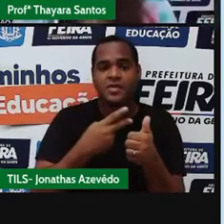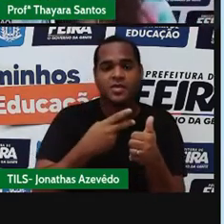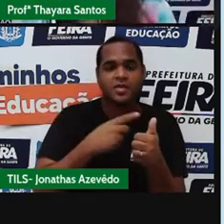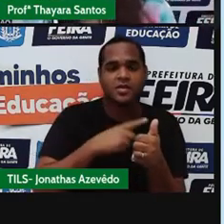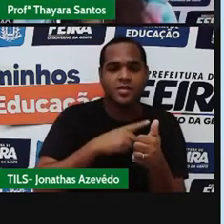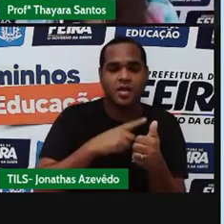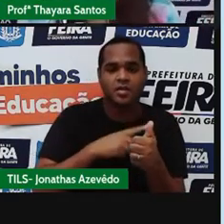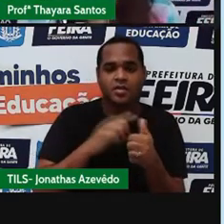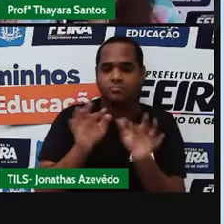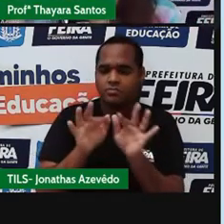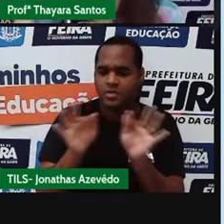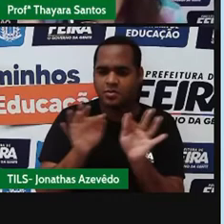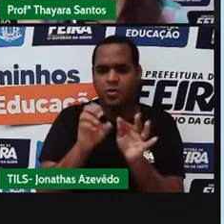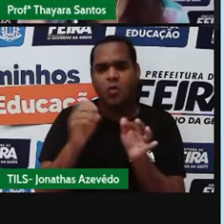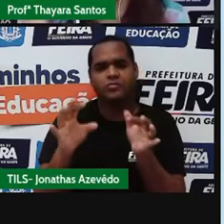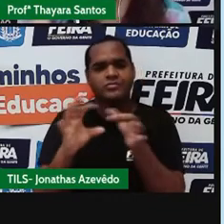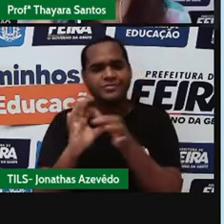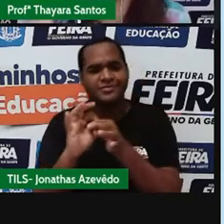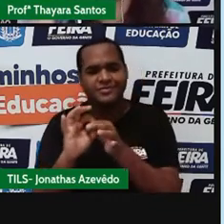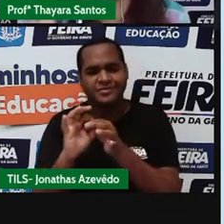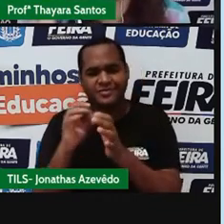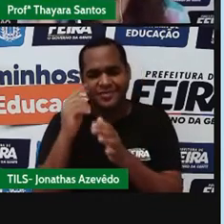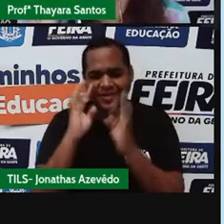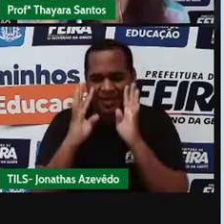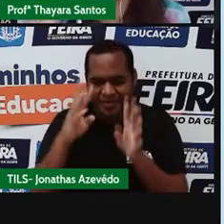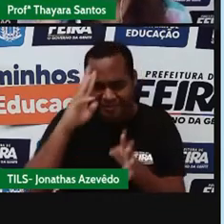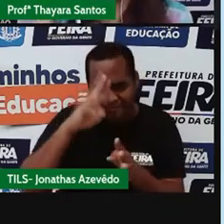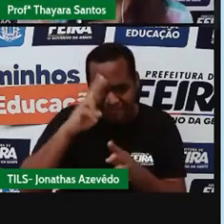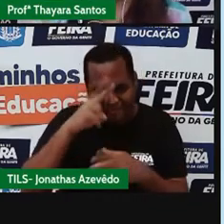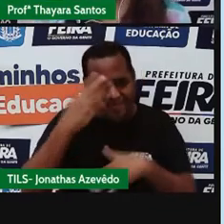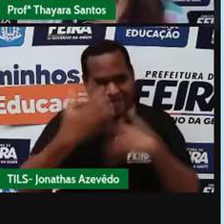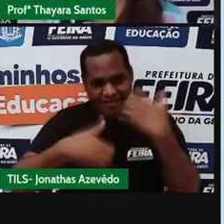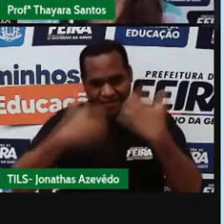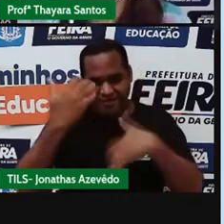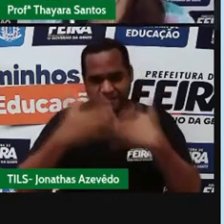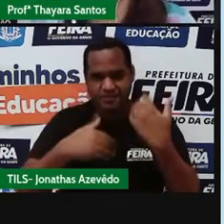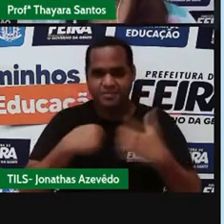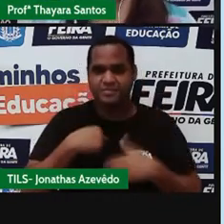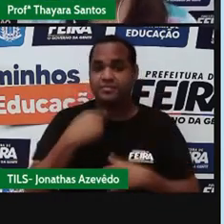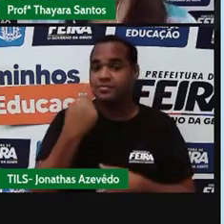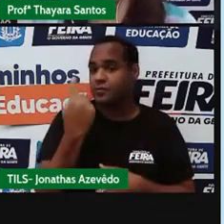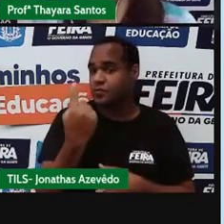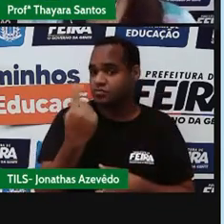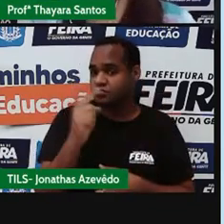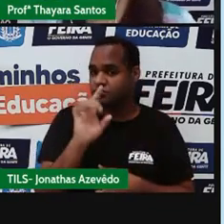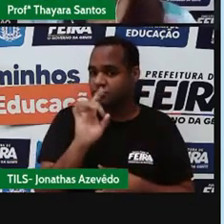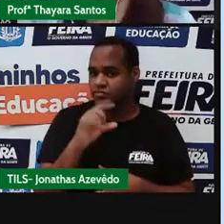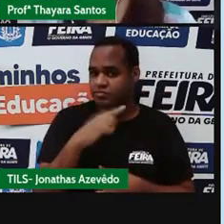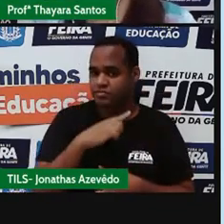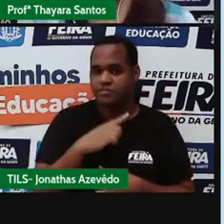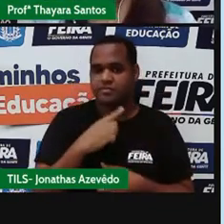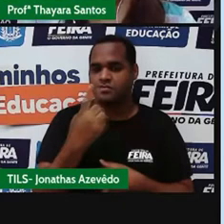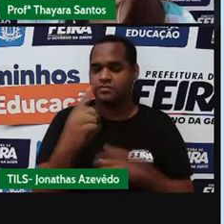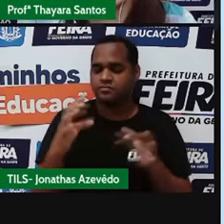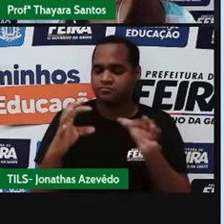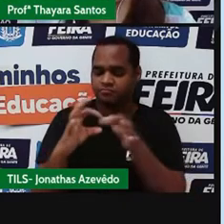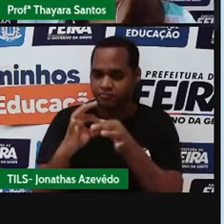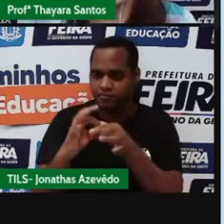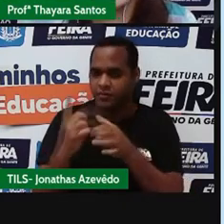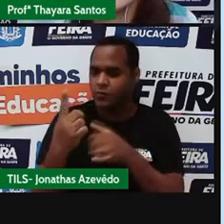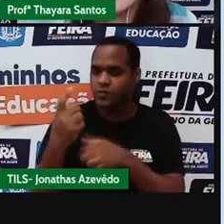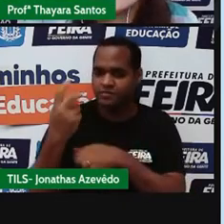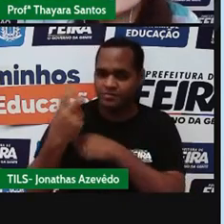ou é uma substância composta? Quem lembra, quem presta atenção. Se eu tenho uma substância que é formada por dois